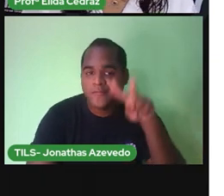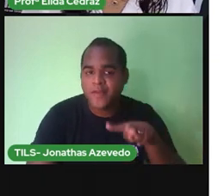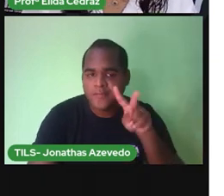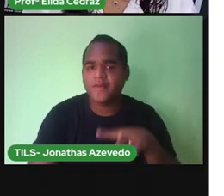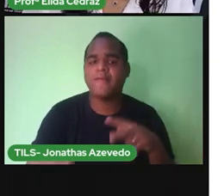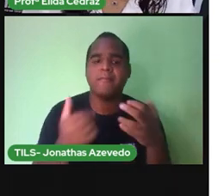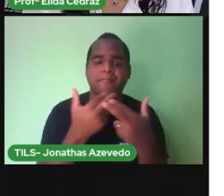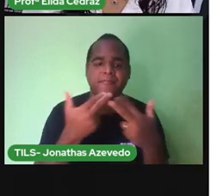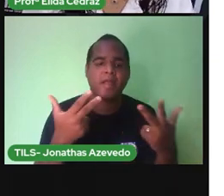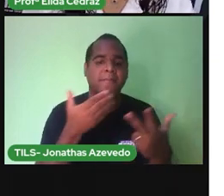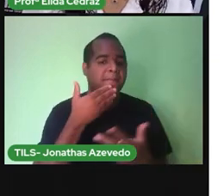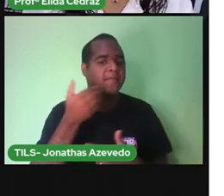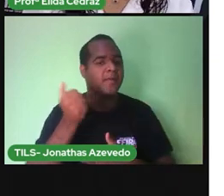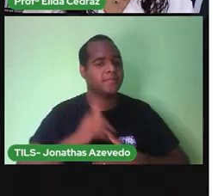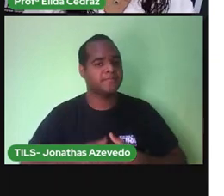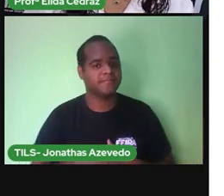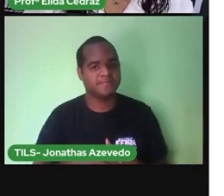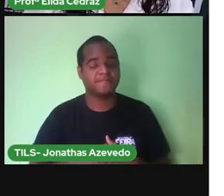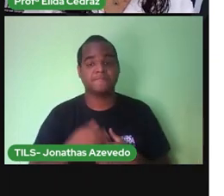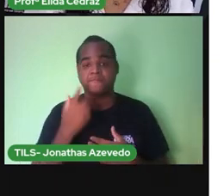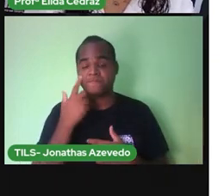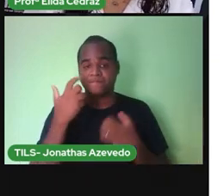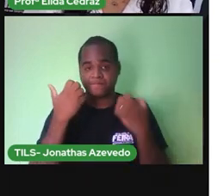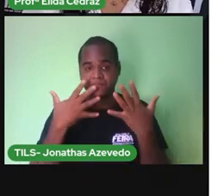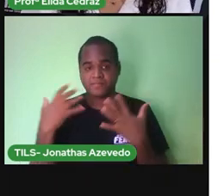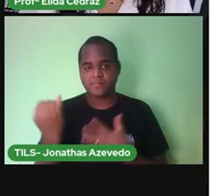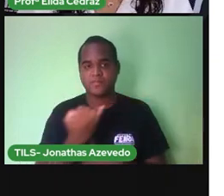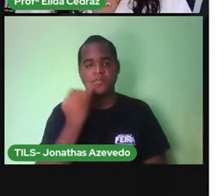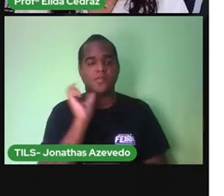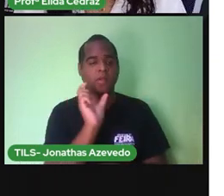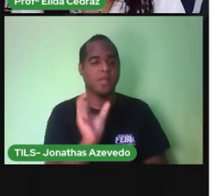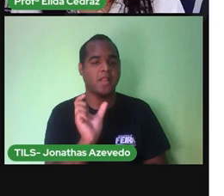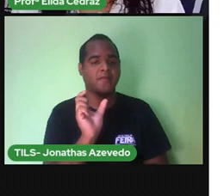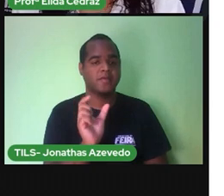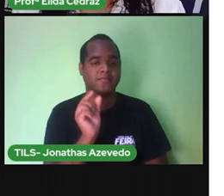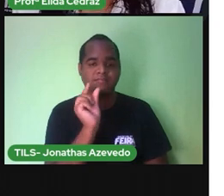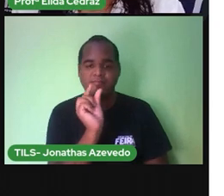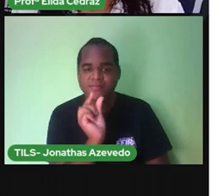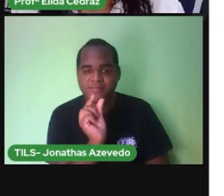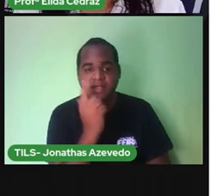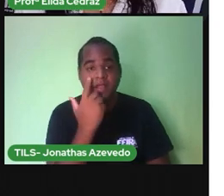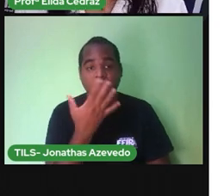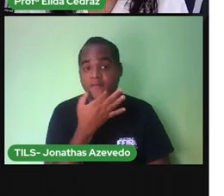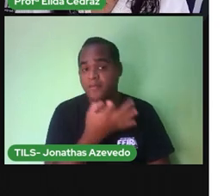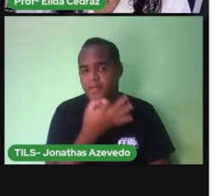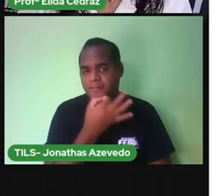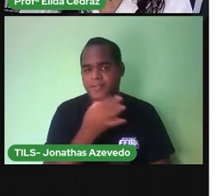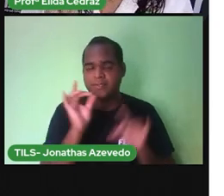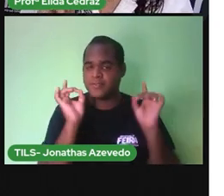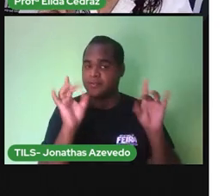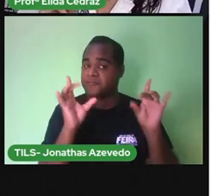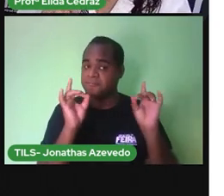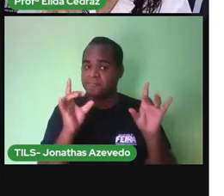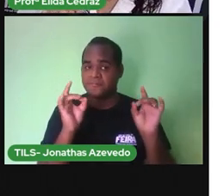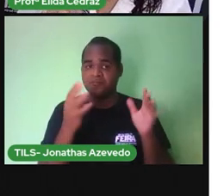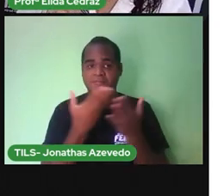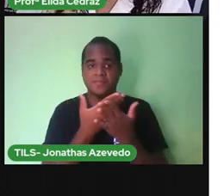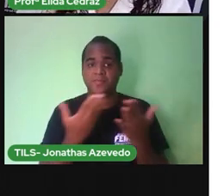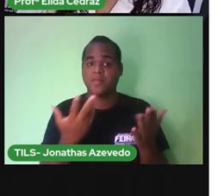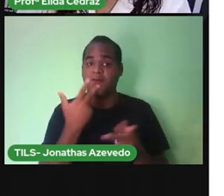Estudamos a segmentação de palavras em sílabas, com aquela dica maravilhosa da gente falar